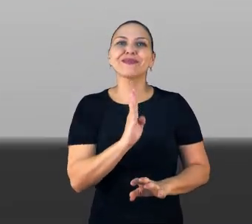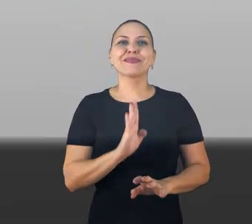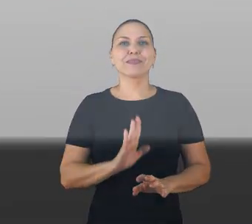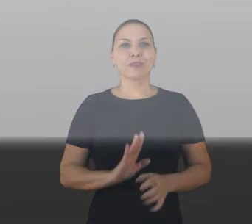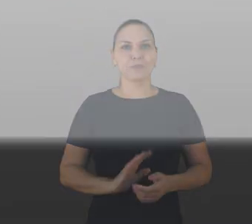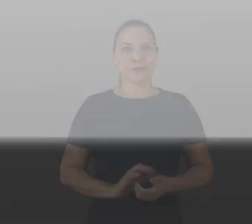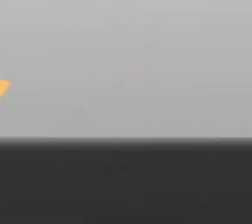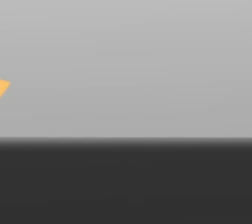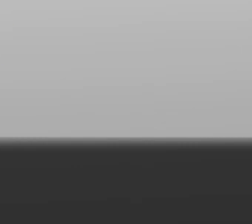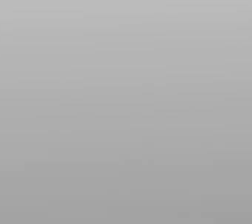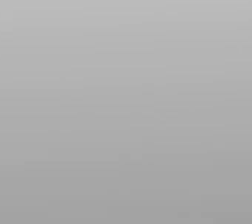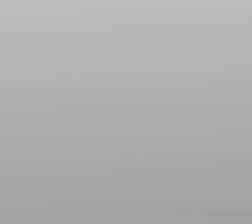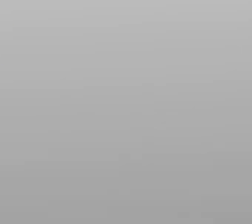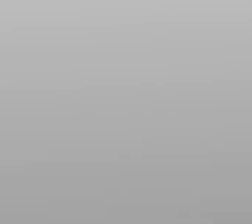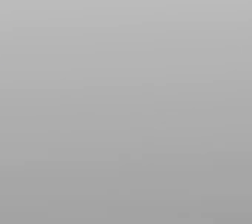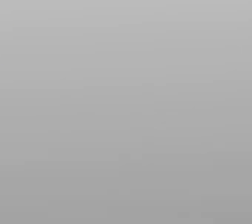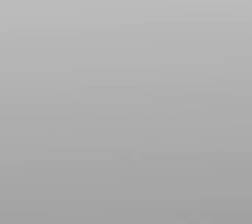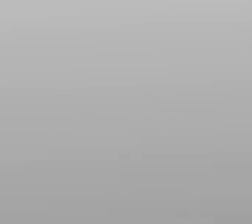Brasil.